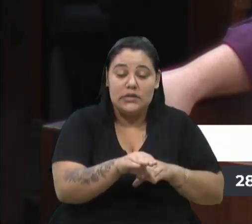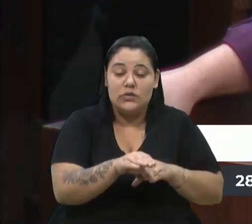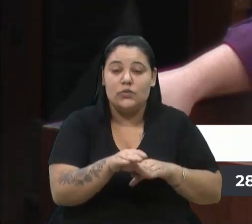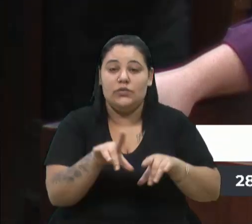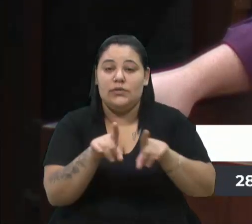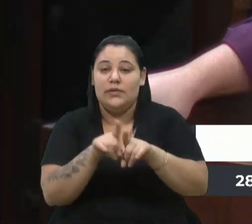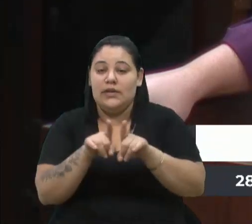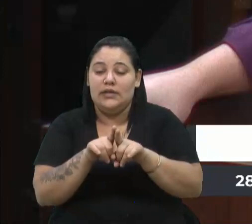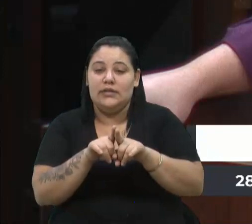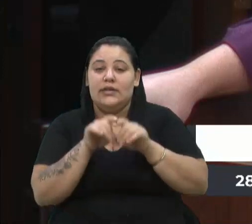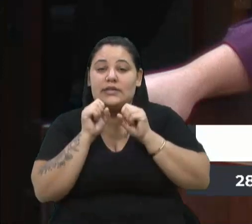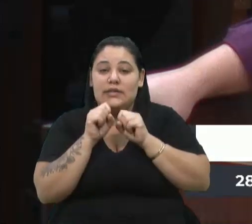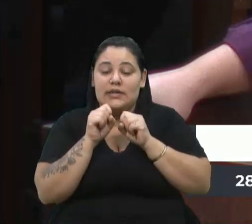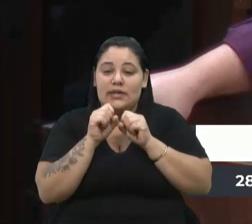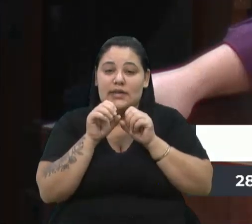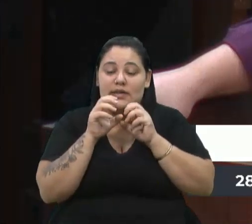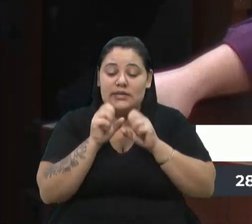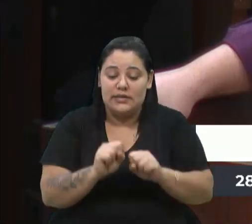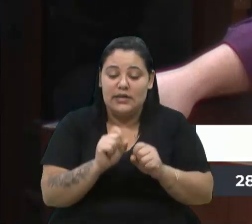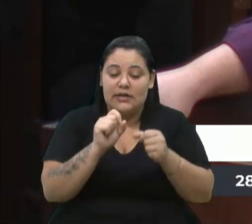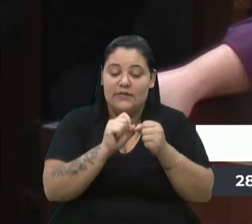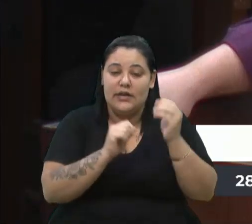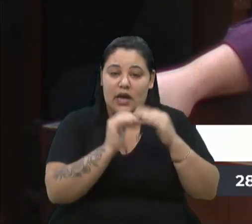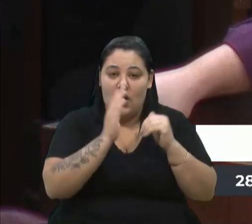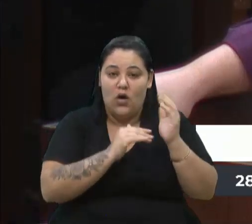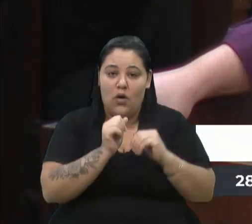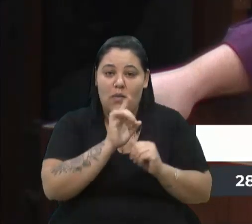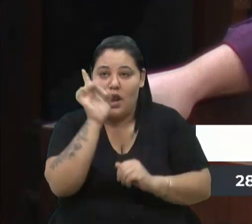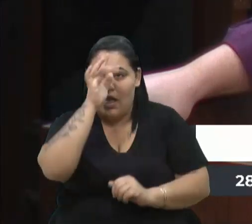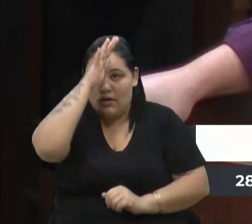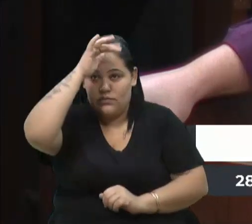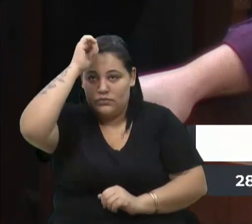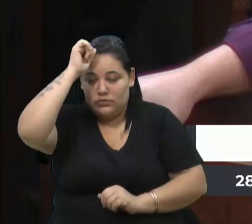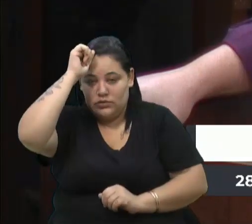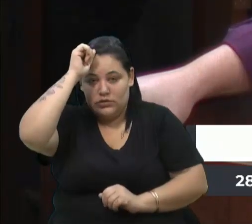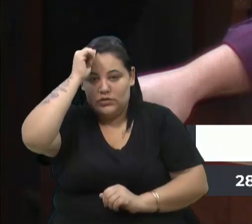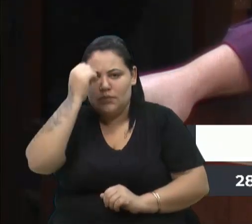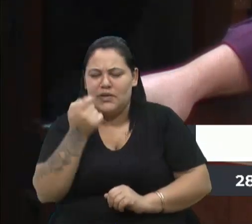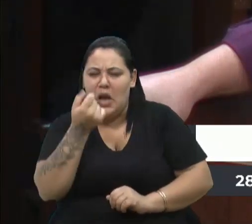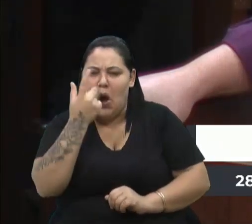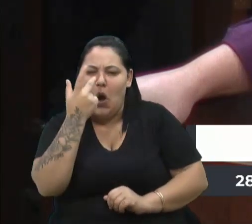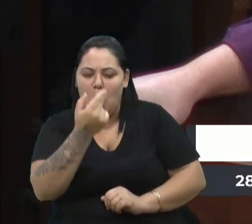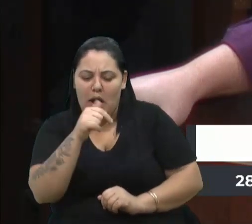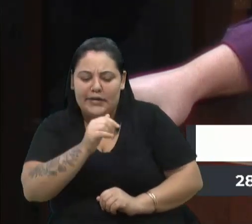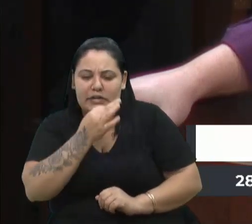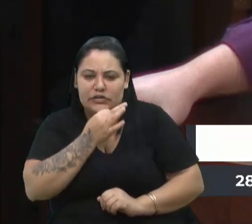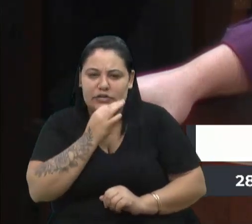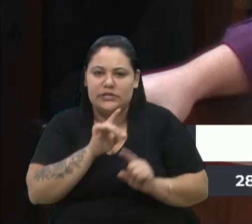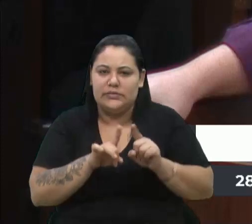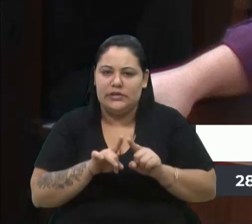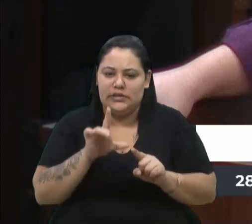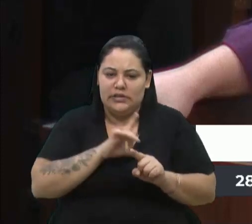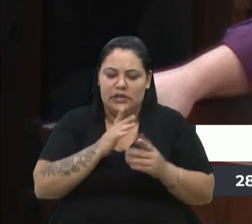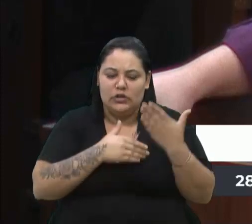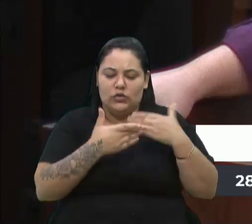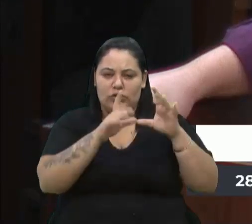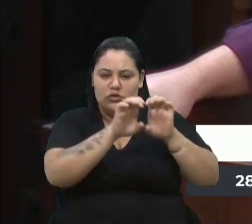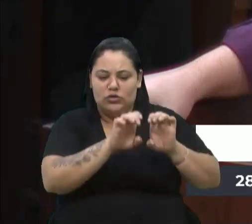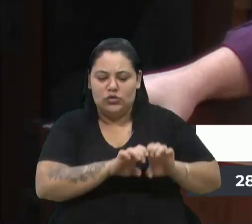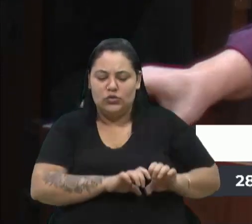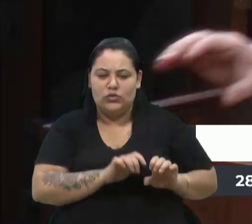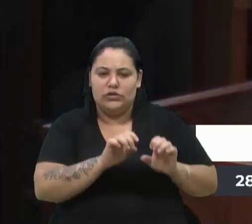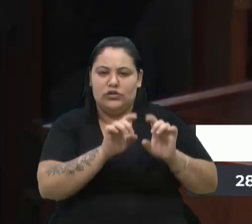fazem as obras lá no município tipo a Senlique, aqui de Caxias enfim, todo o aparato de servidores